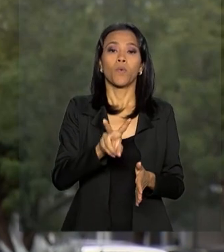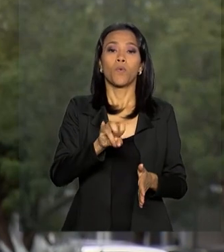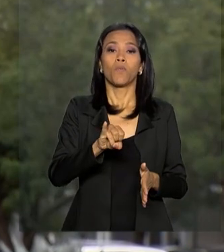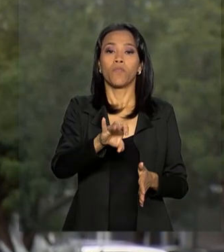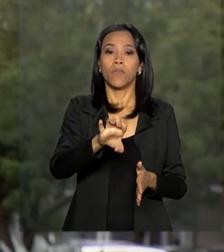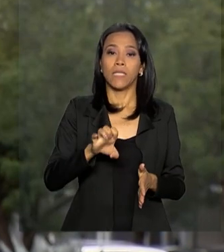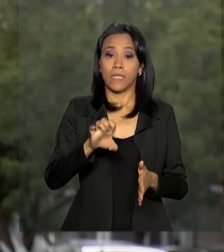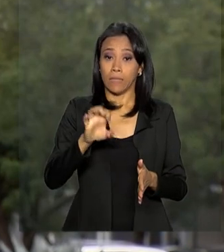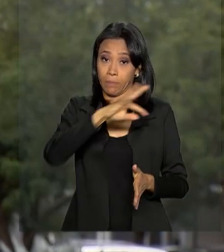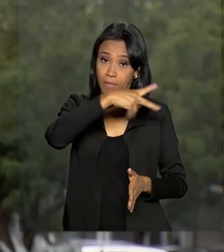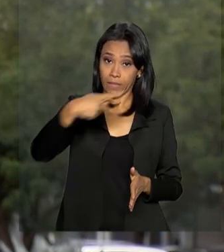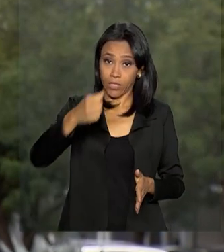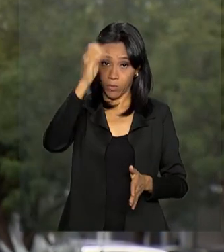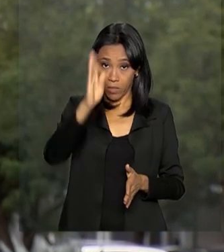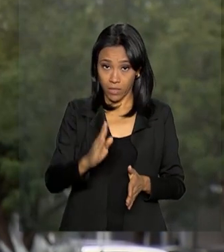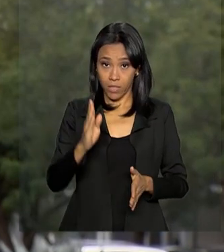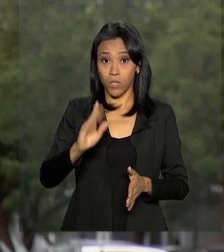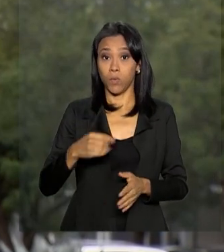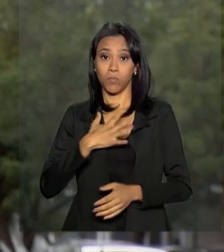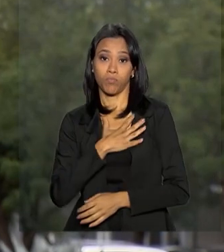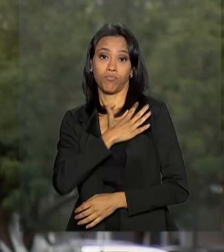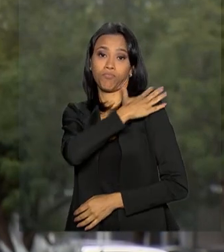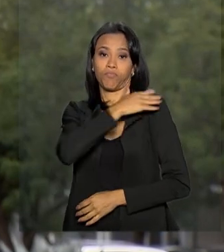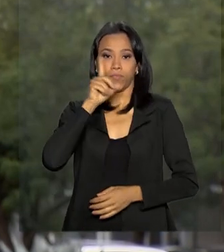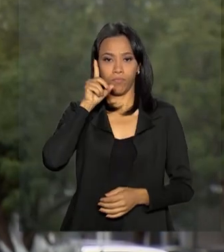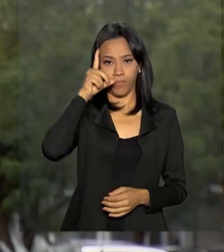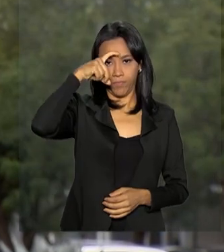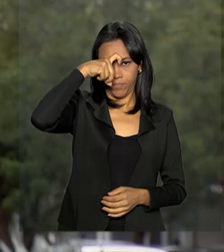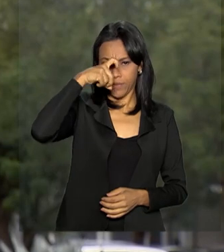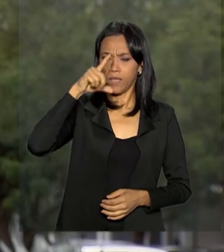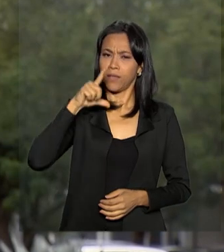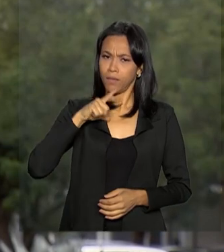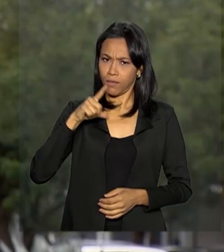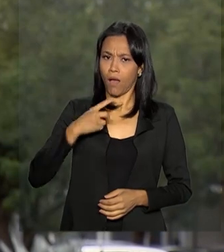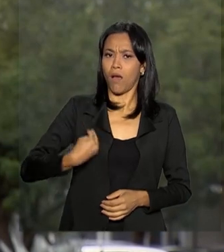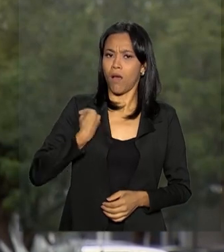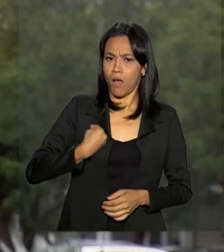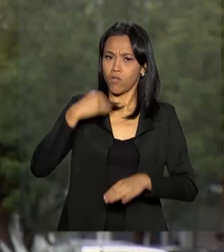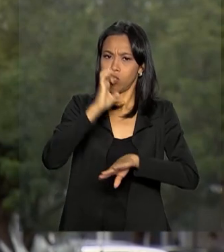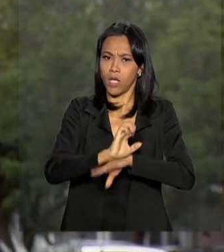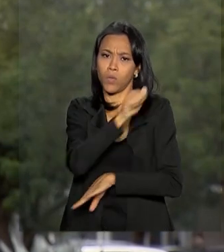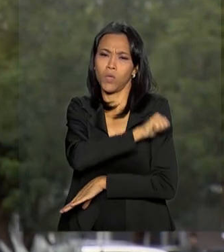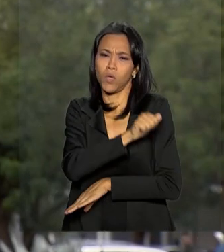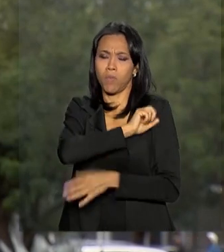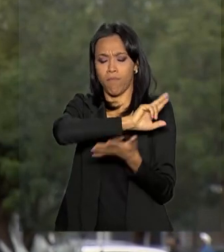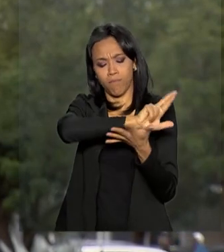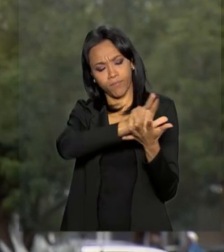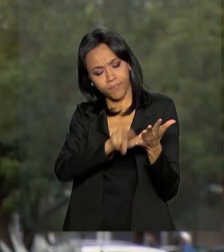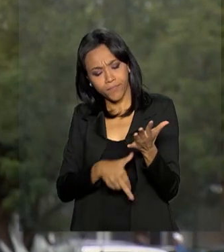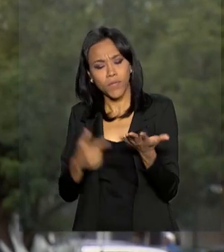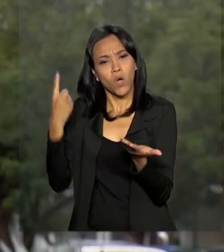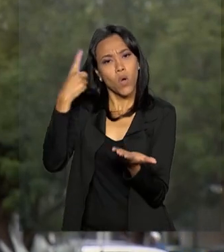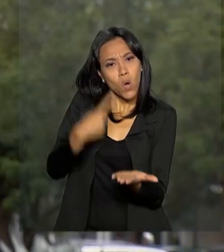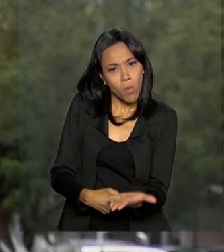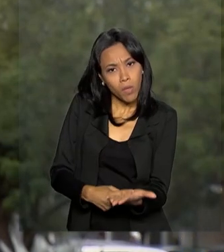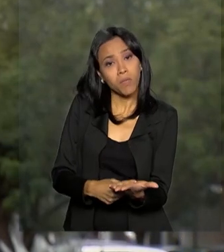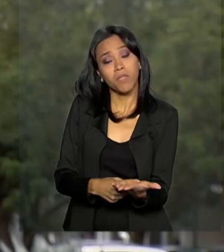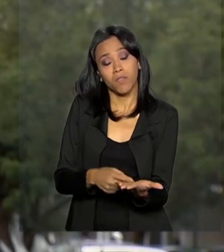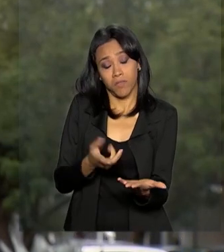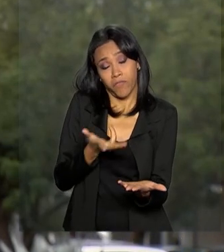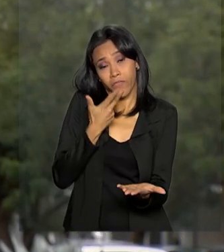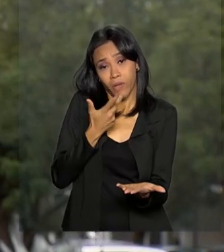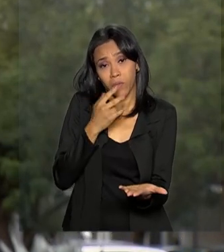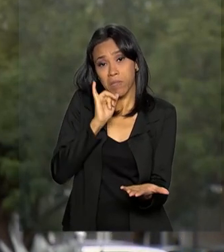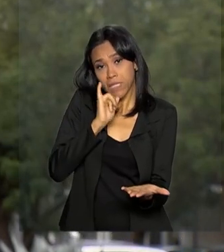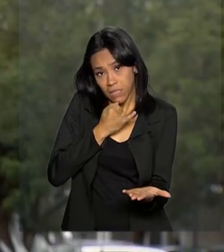república, Hamilton Mourão, que está no Rio de Janeiro para uma série de compromissos, também divulgou o seu pesar